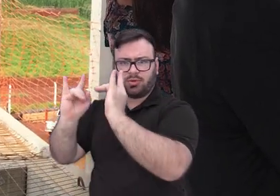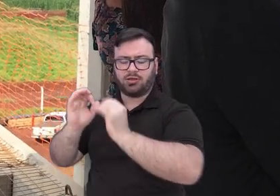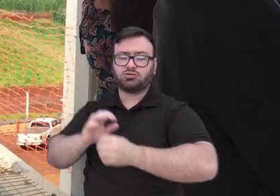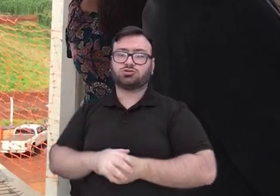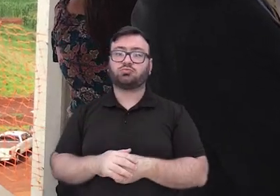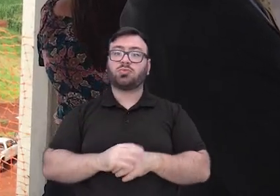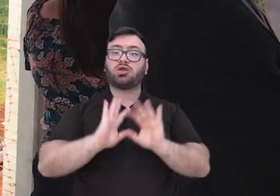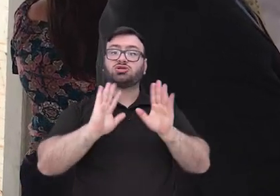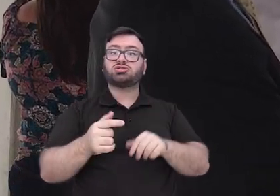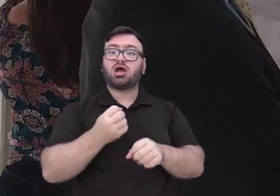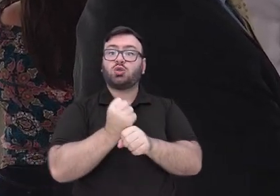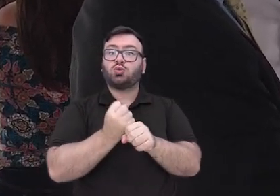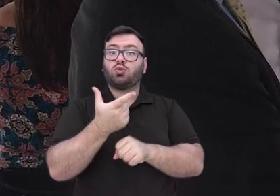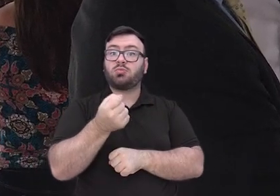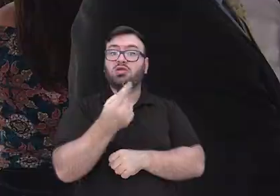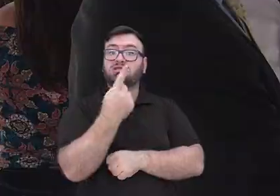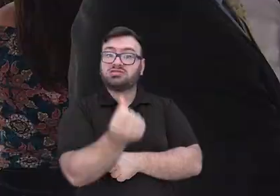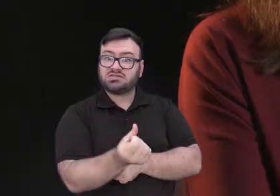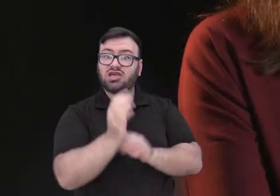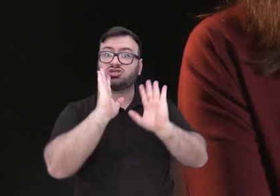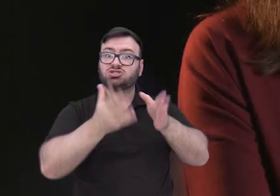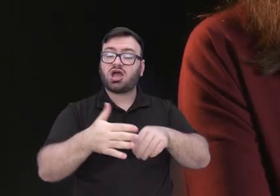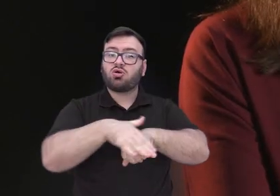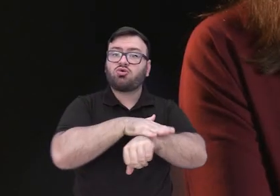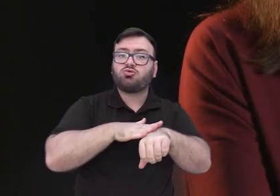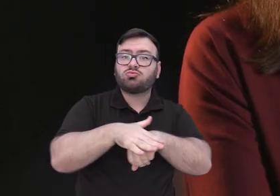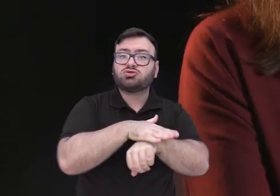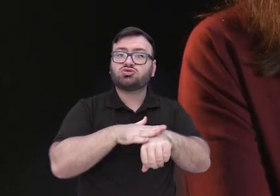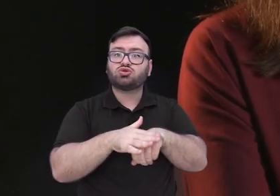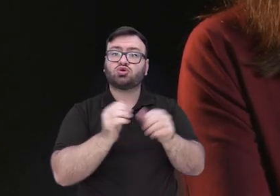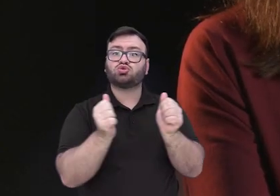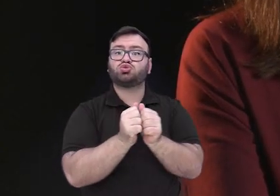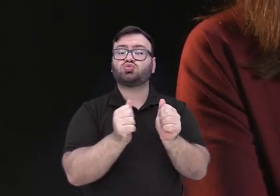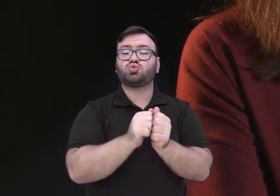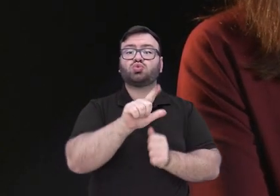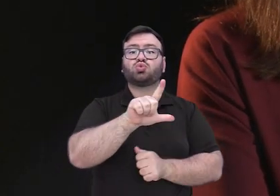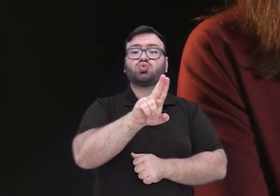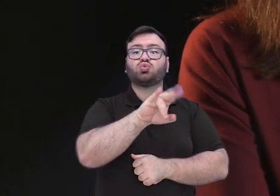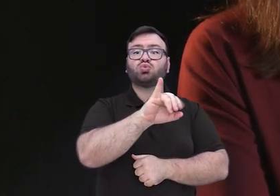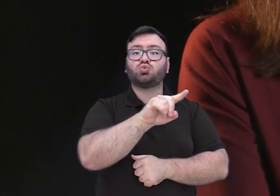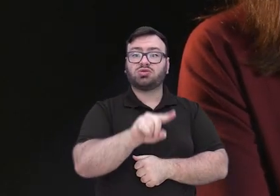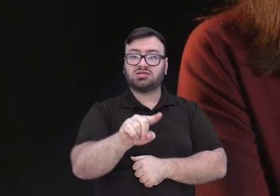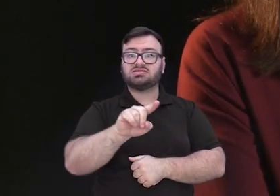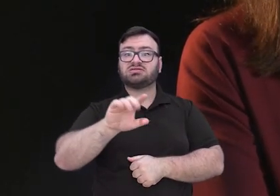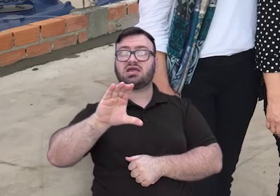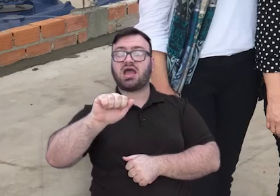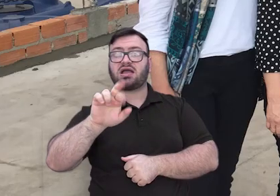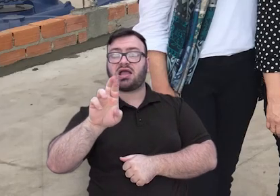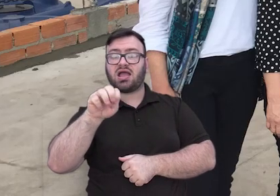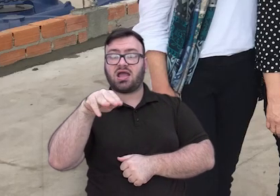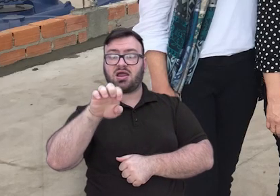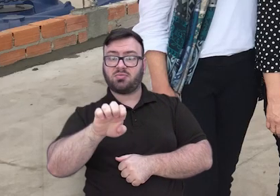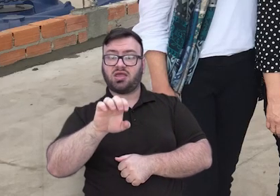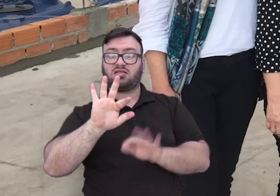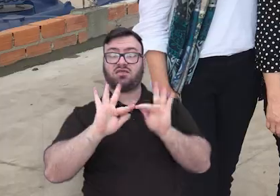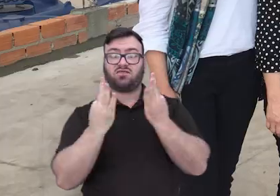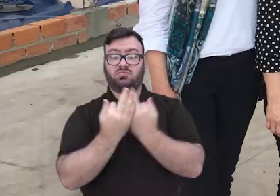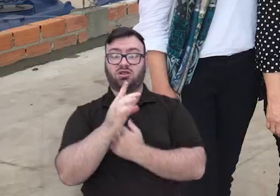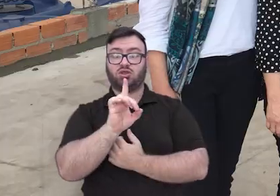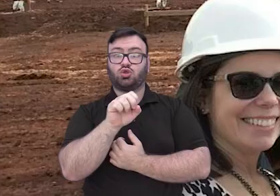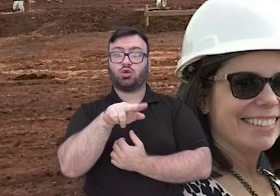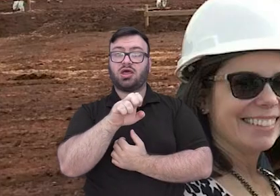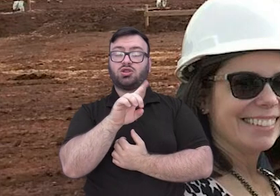2016, nós começamos uma conversa com o doutor Luiz e a doutora Carmen Donaduzzi, que são os idealizadores do